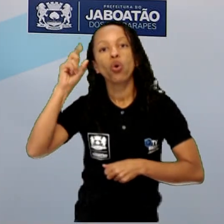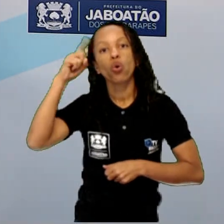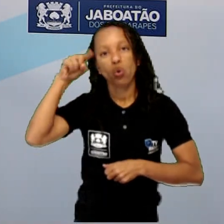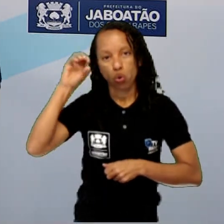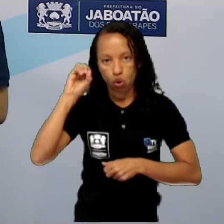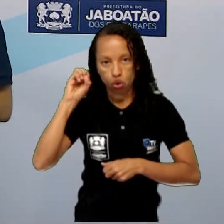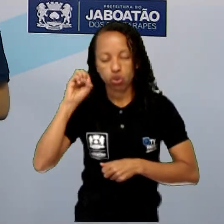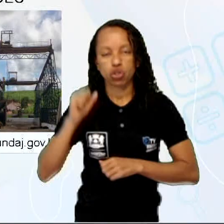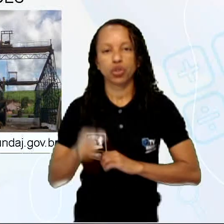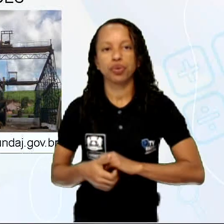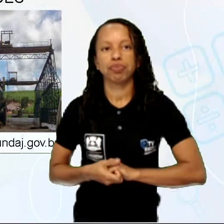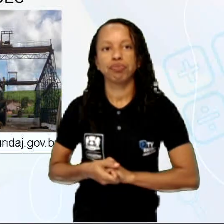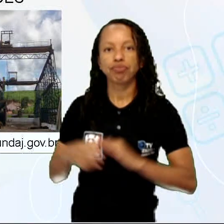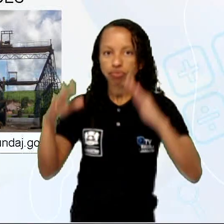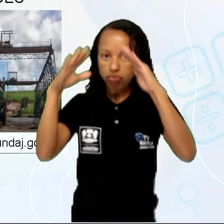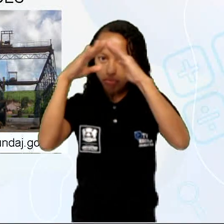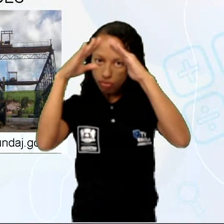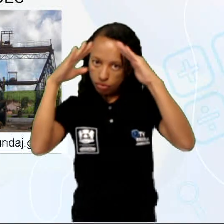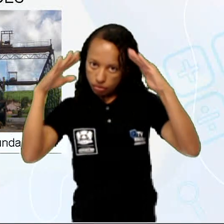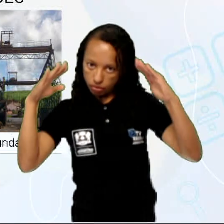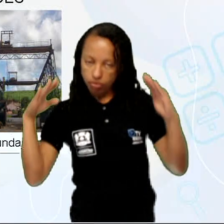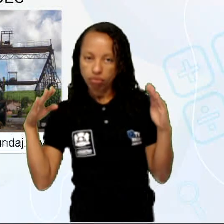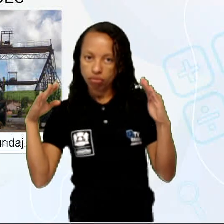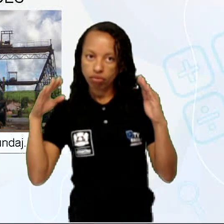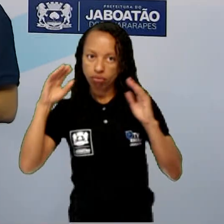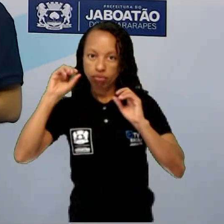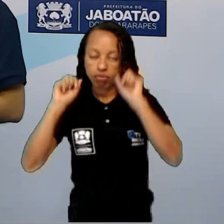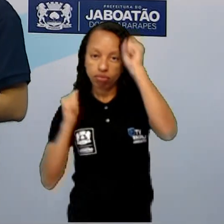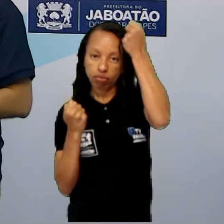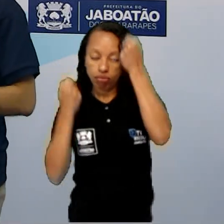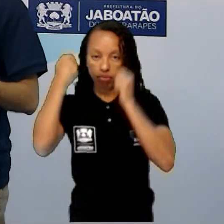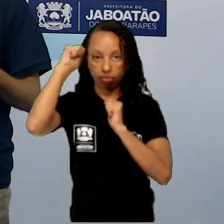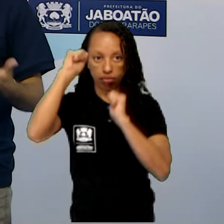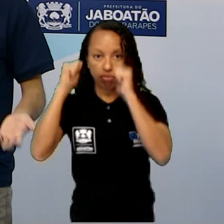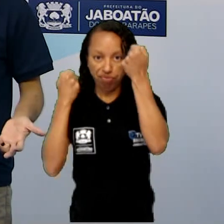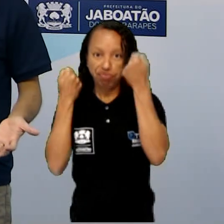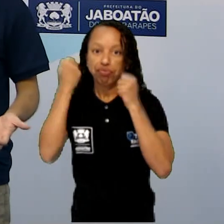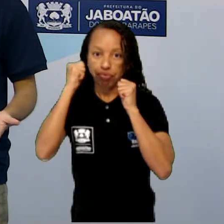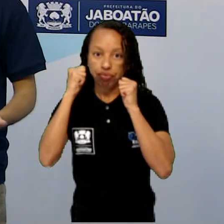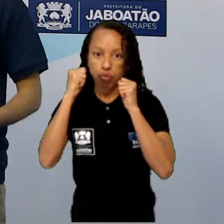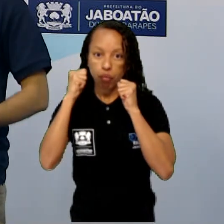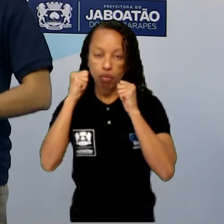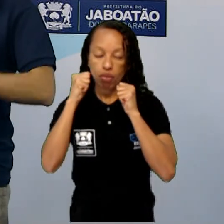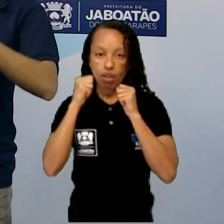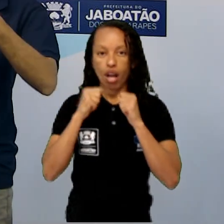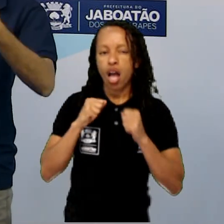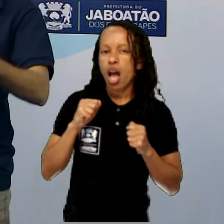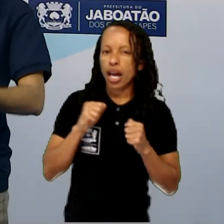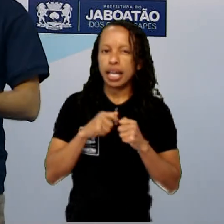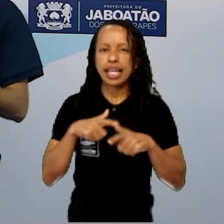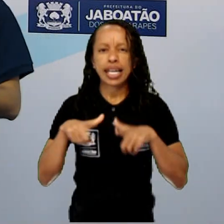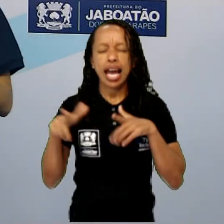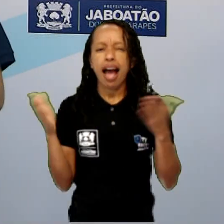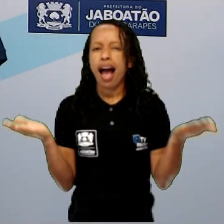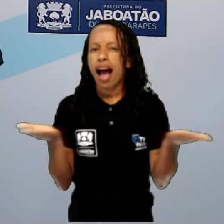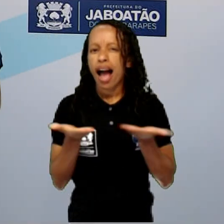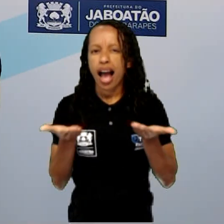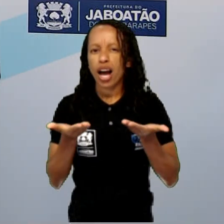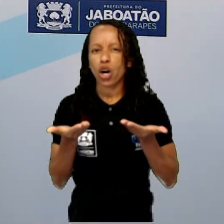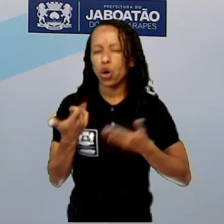vocês estão vendo aqui, casarão lá em Bulhões e a usina Bulhões também, que tá desativado hoje, né? Mas depois de um tempo,